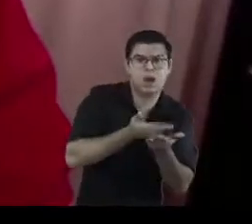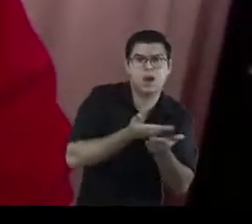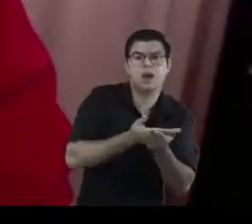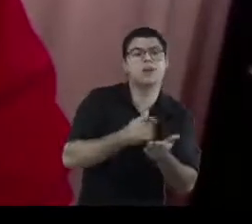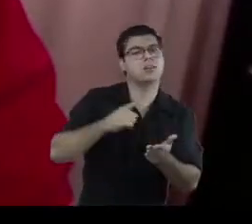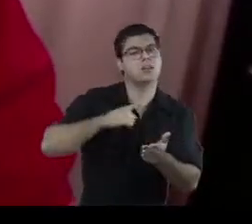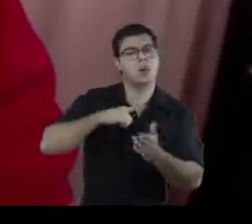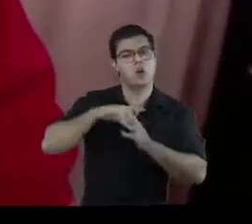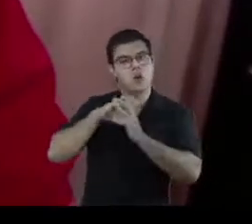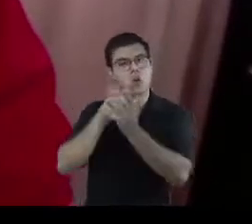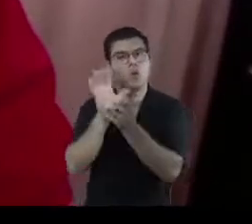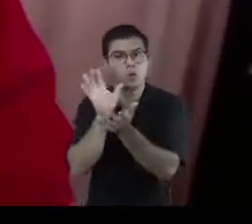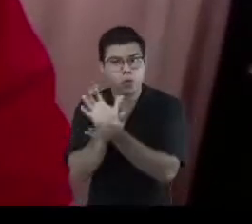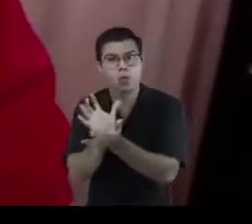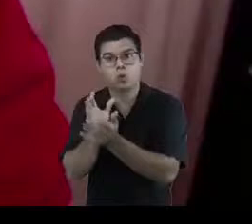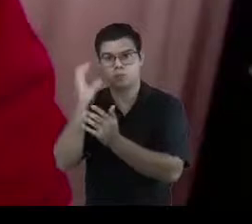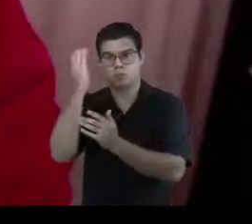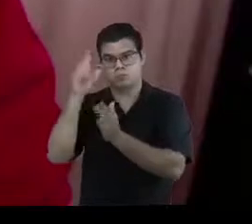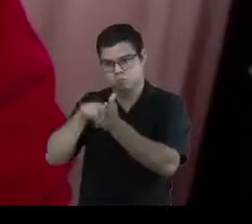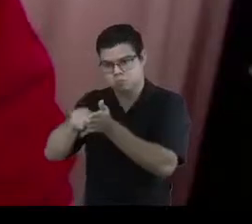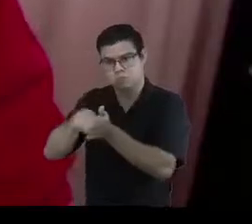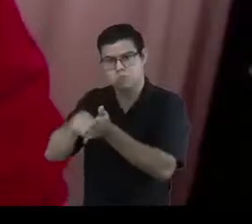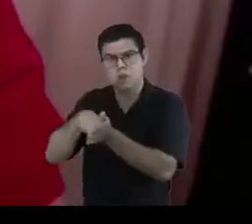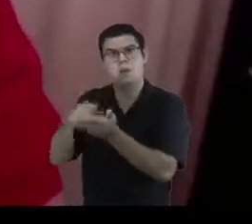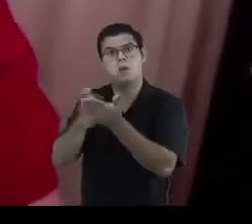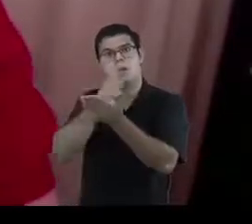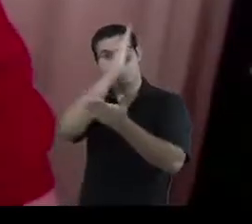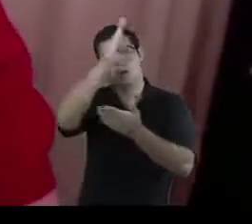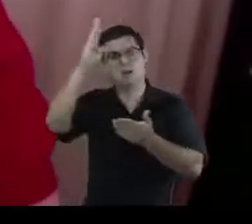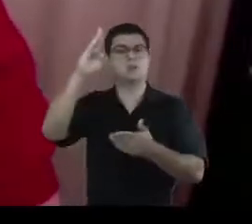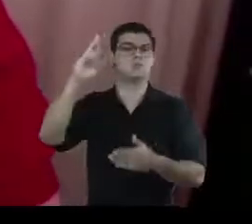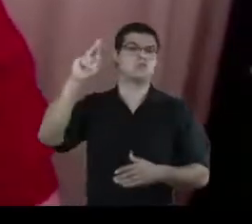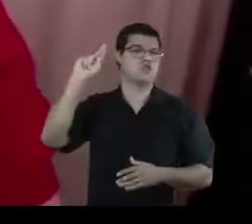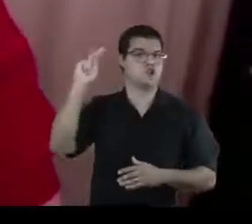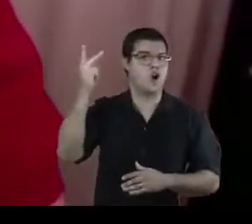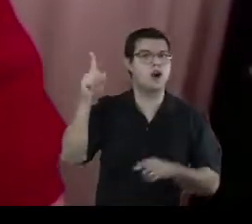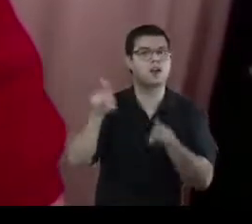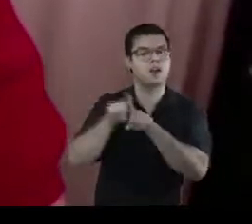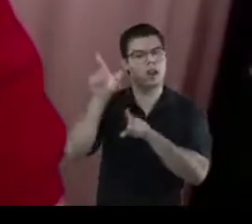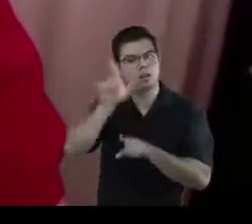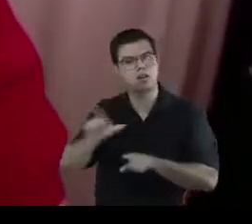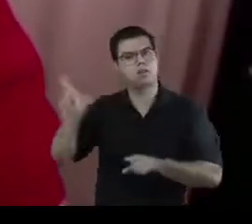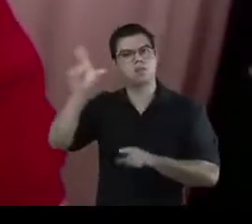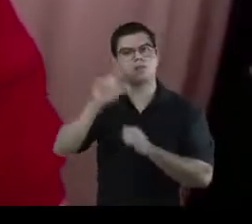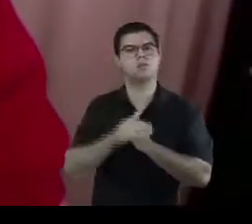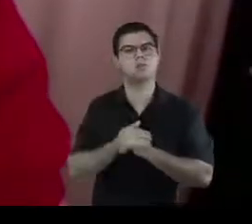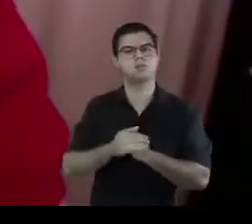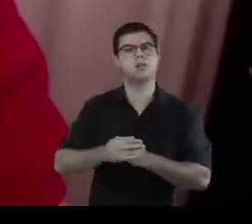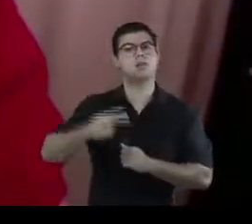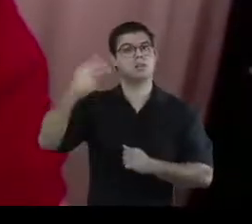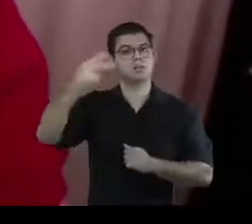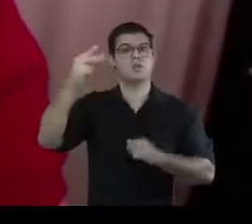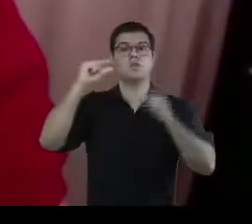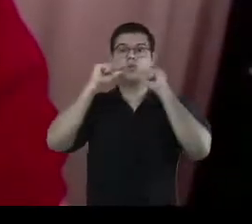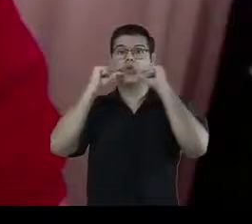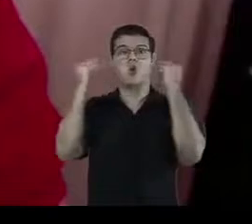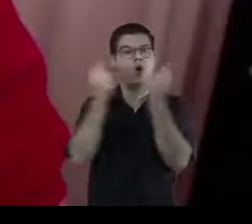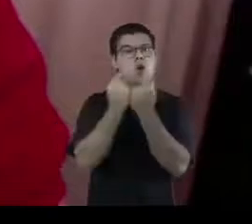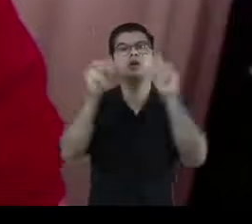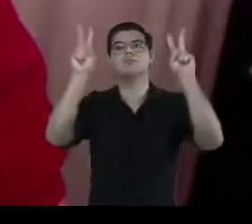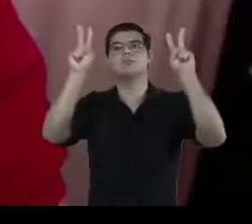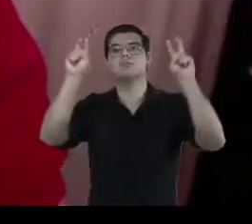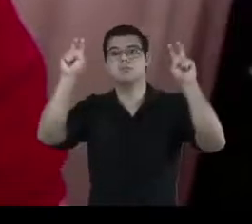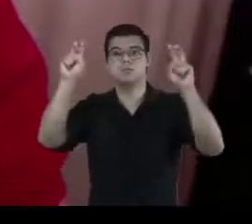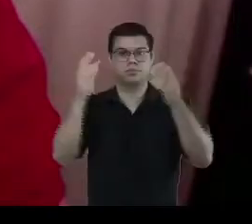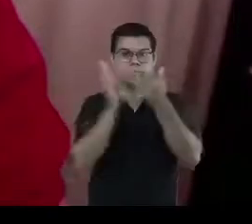biblioteconomia, história e literatura. O segundo colóquio internacional sobre a bibliografia material é uma